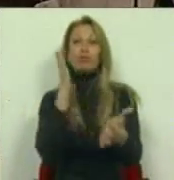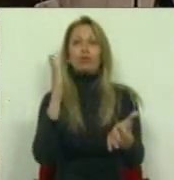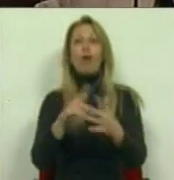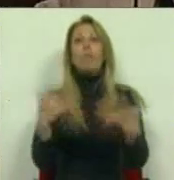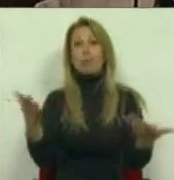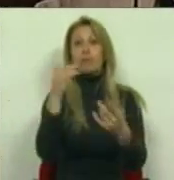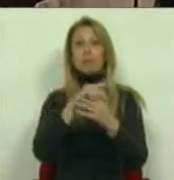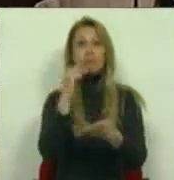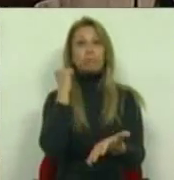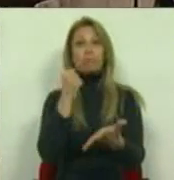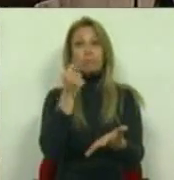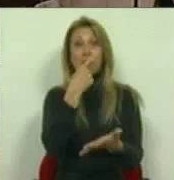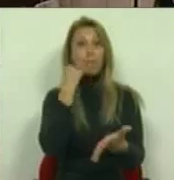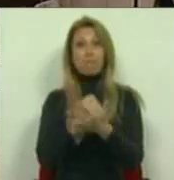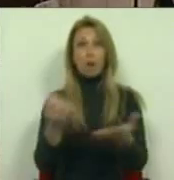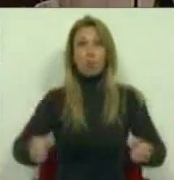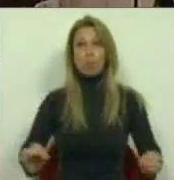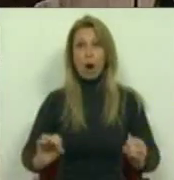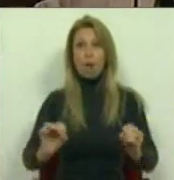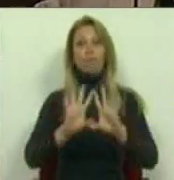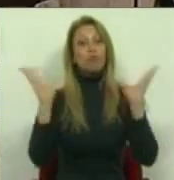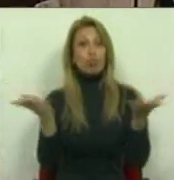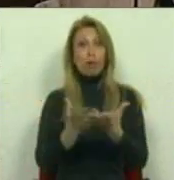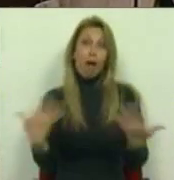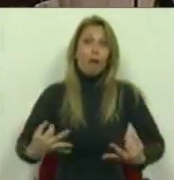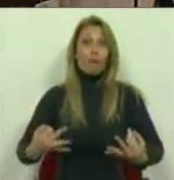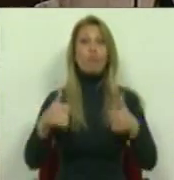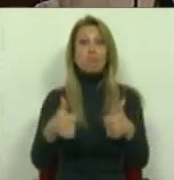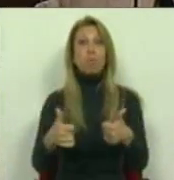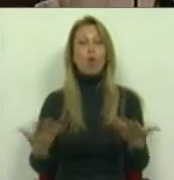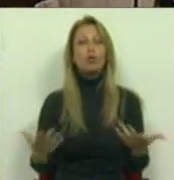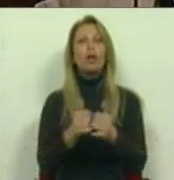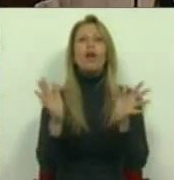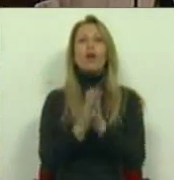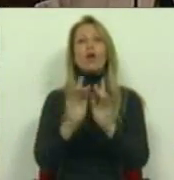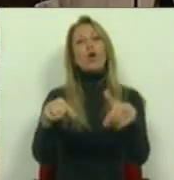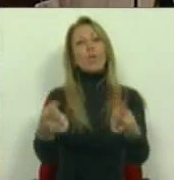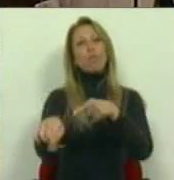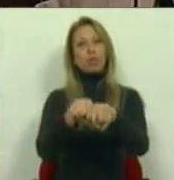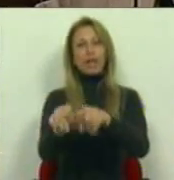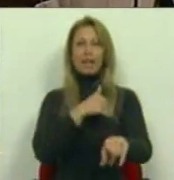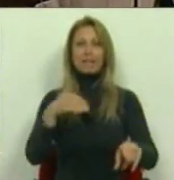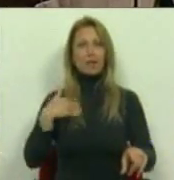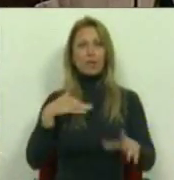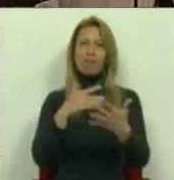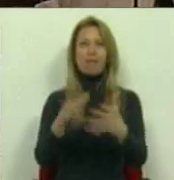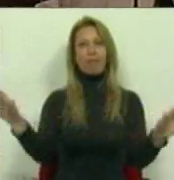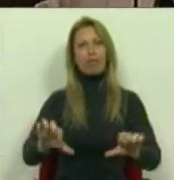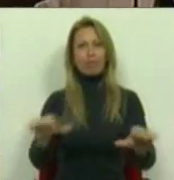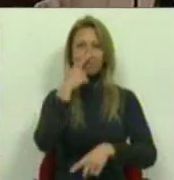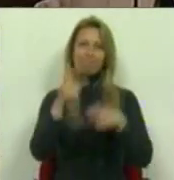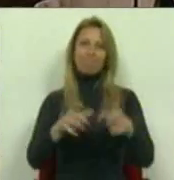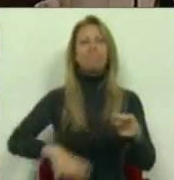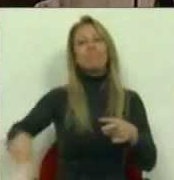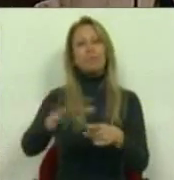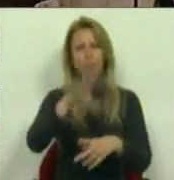geral e são, e são, na realidade, todo o resto da política de saúde tem sido muito má para os cidadãos. Sabe porquê?